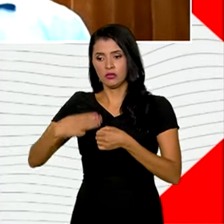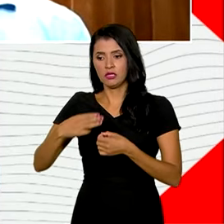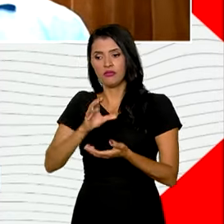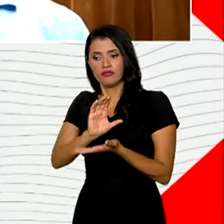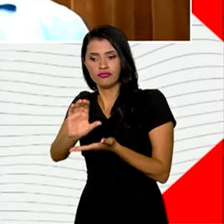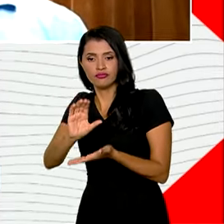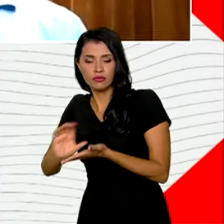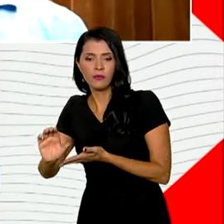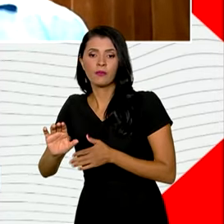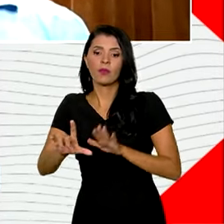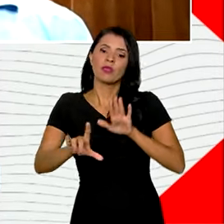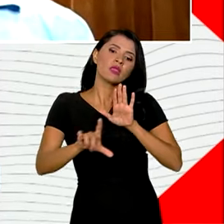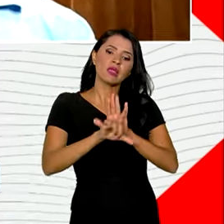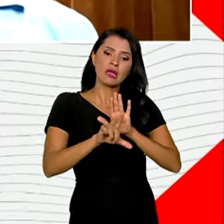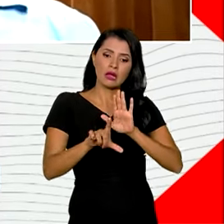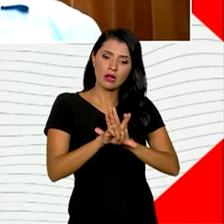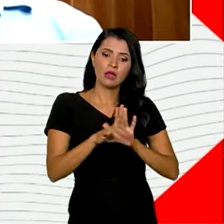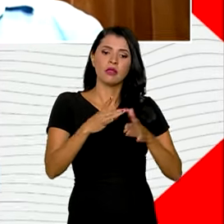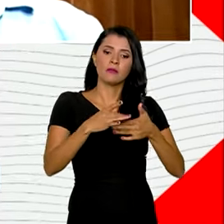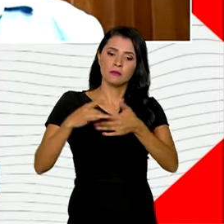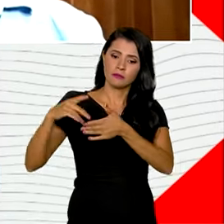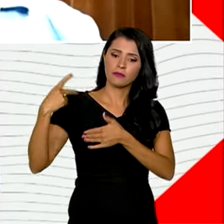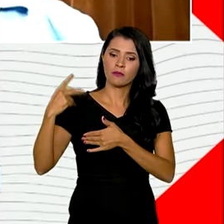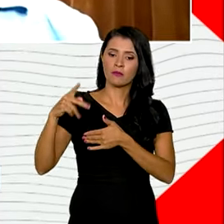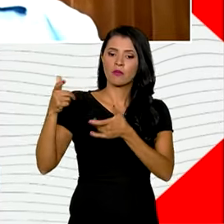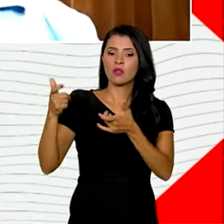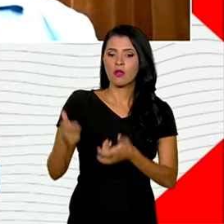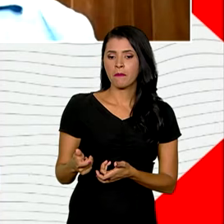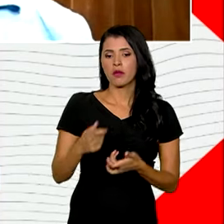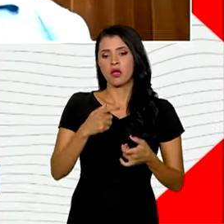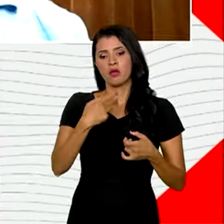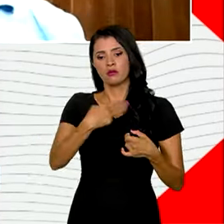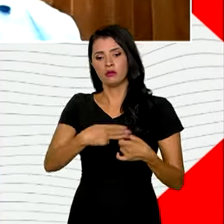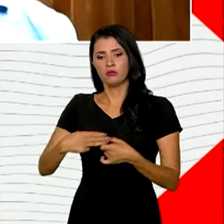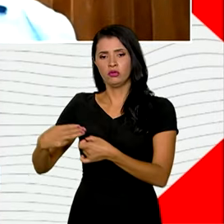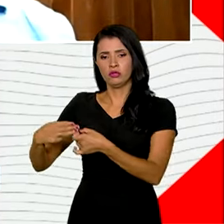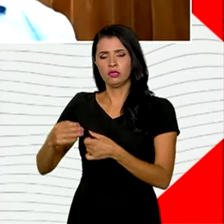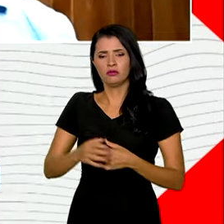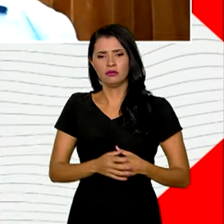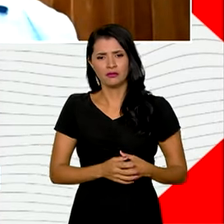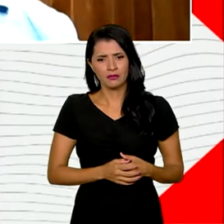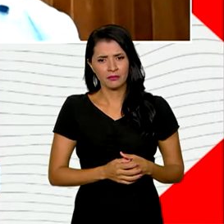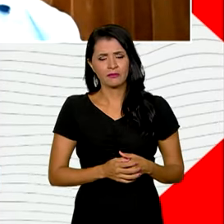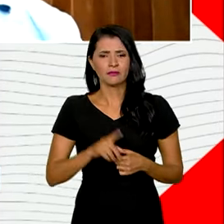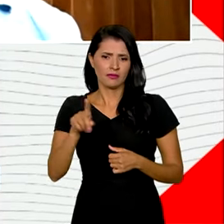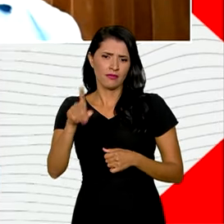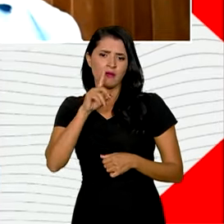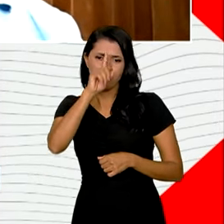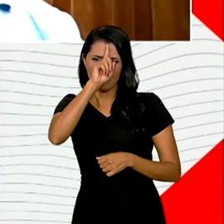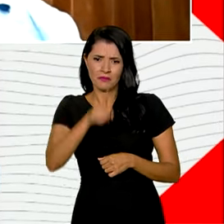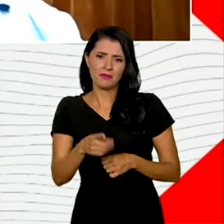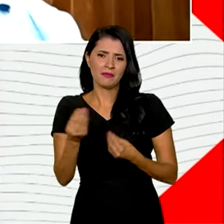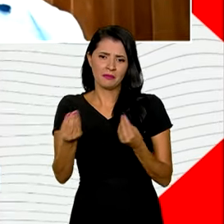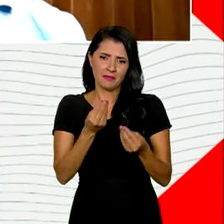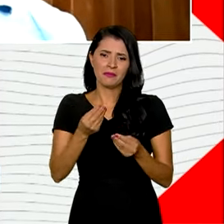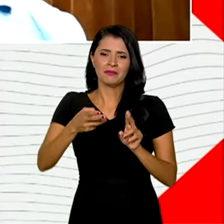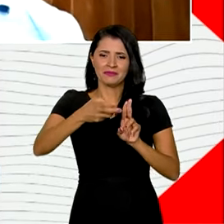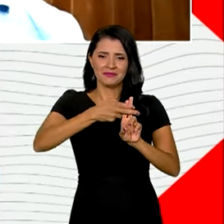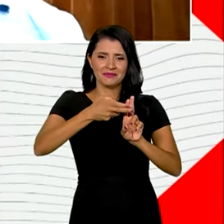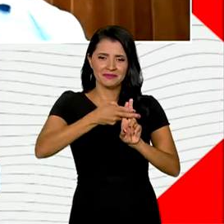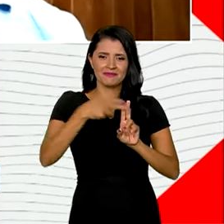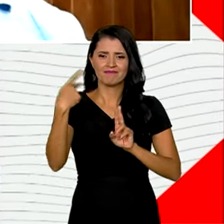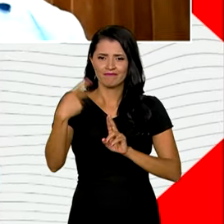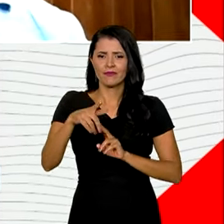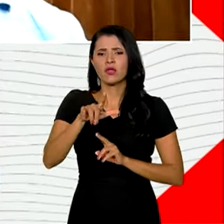Apesar da lei encaminhar para os municípios, ela também determina que é pelos suas, pela